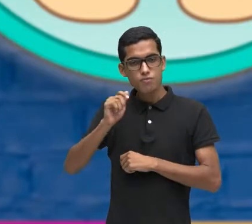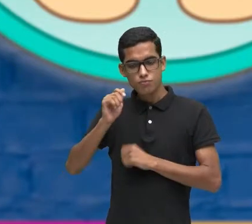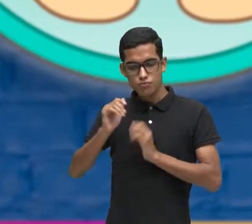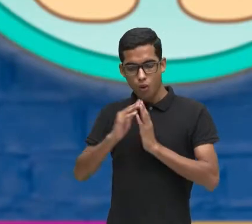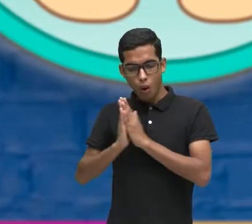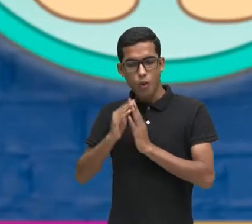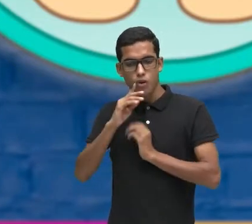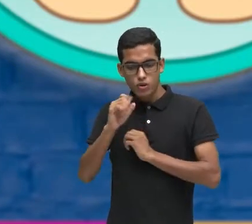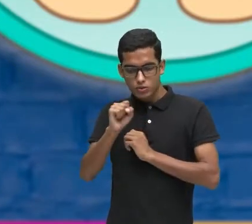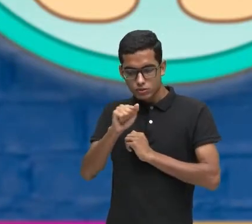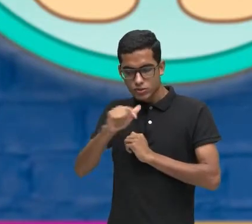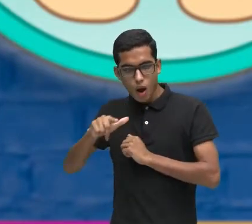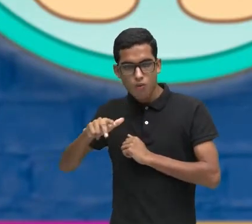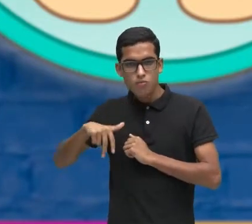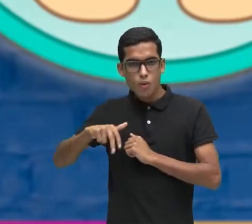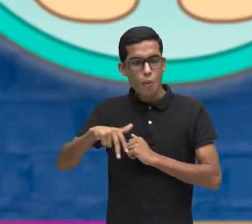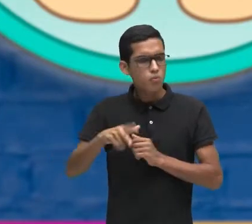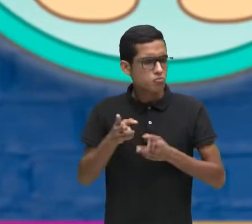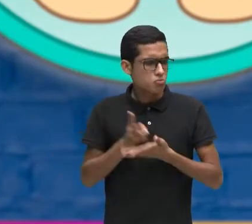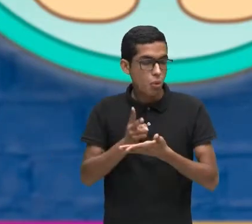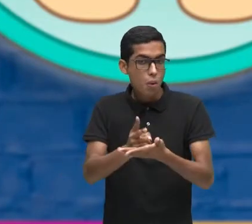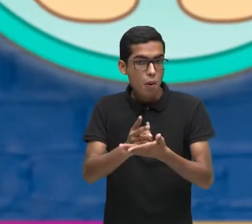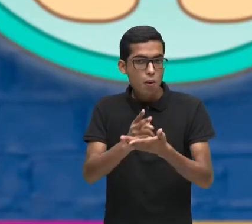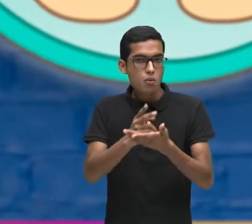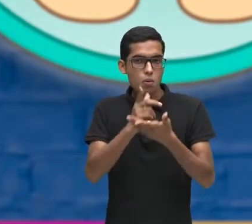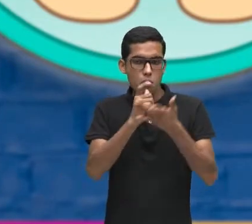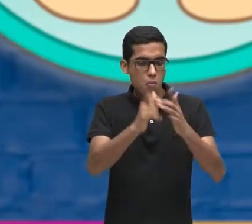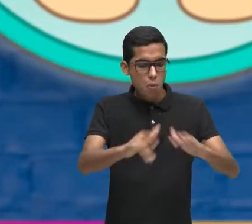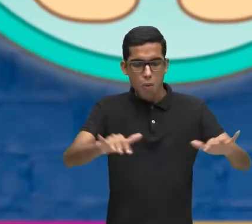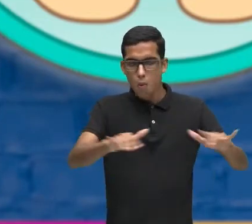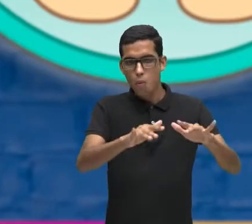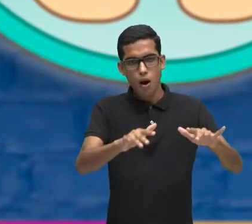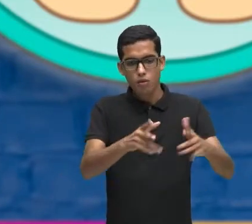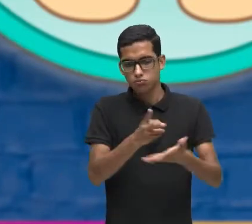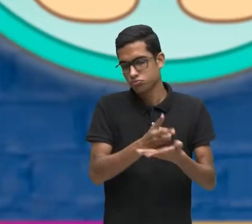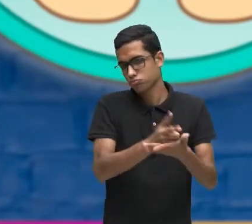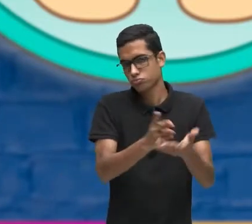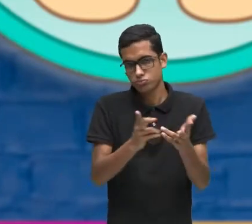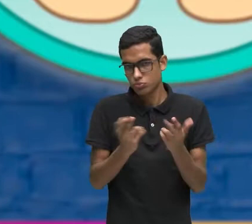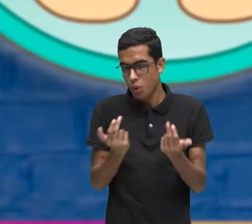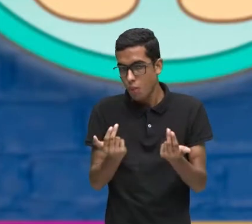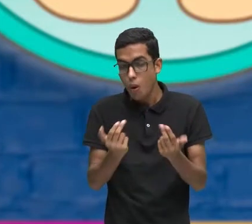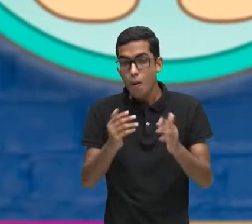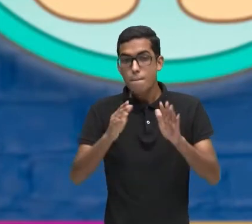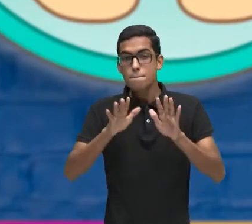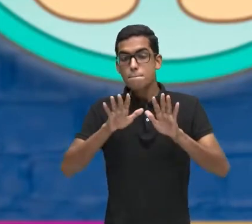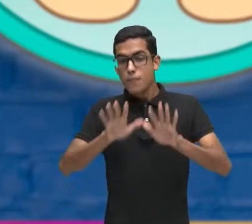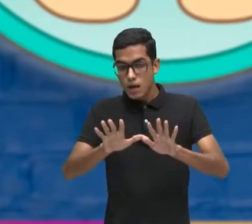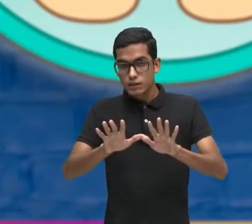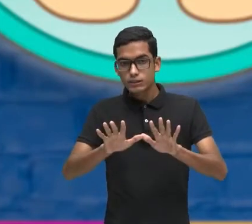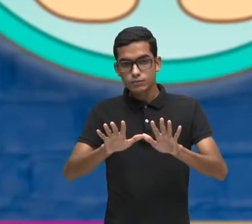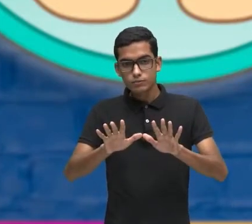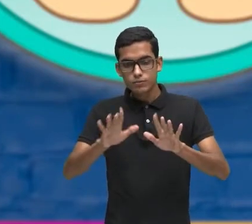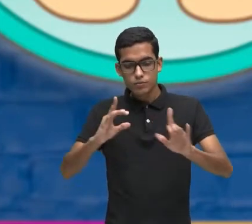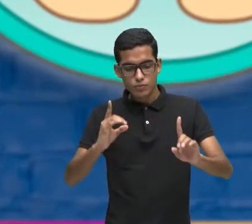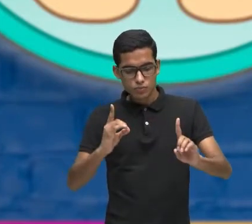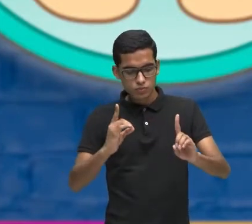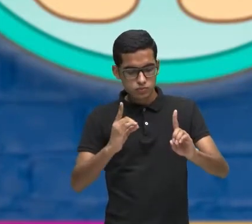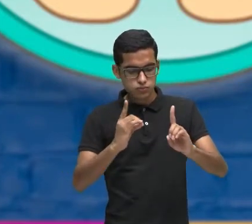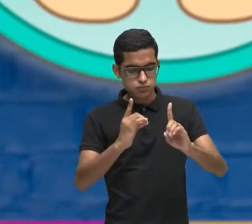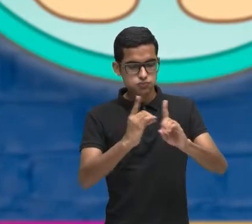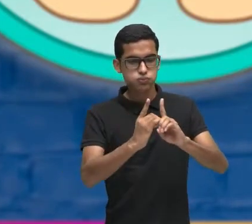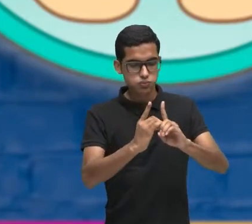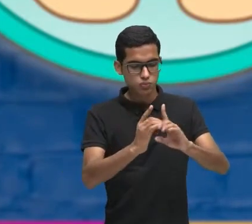o sal O mar continua sendo a água Mas o encontro dos dois A